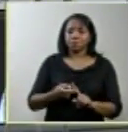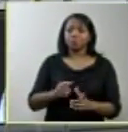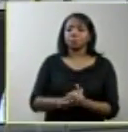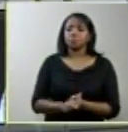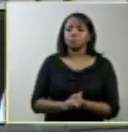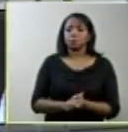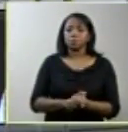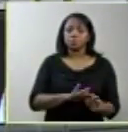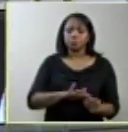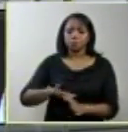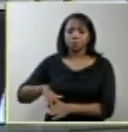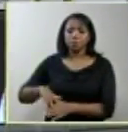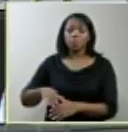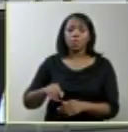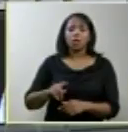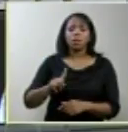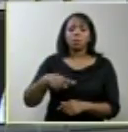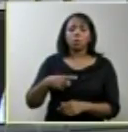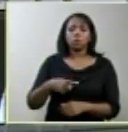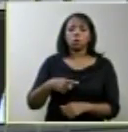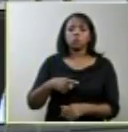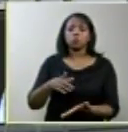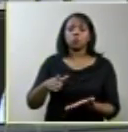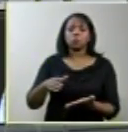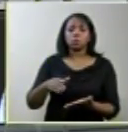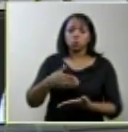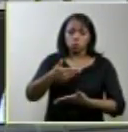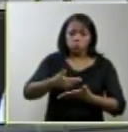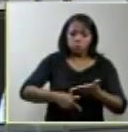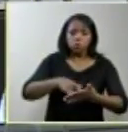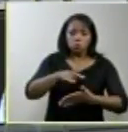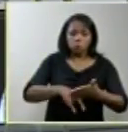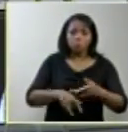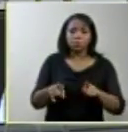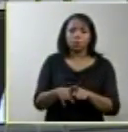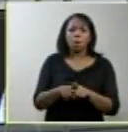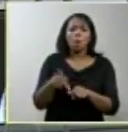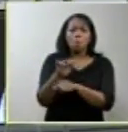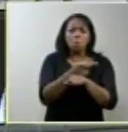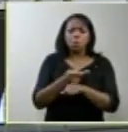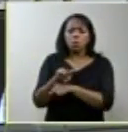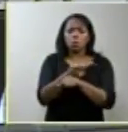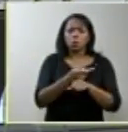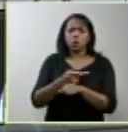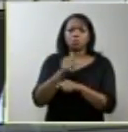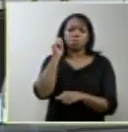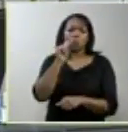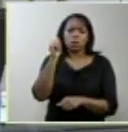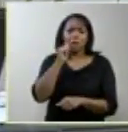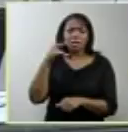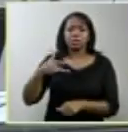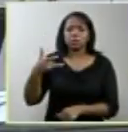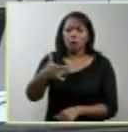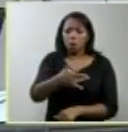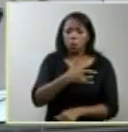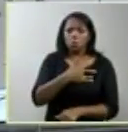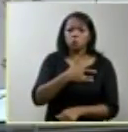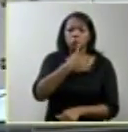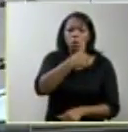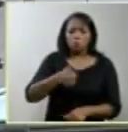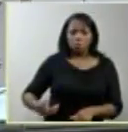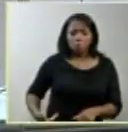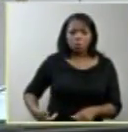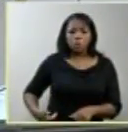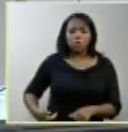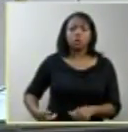no dia seguinte a cassação da liminar ministro nós saímos à procura de todas as mulheres em todos os serviços de saúde pública no Brasil e